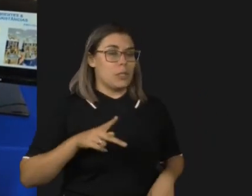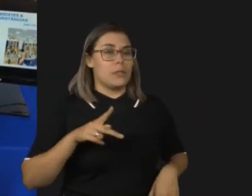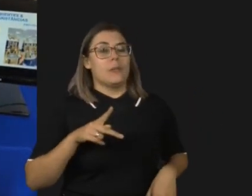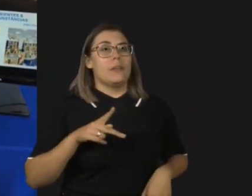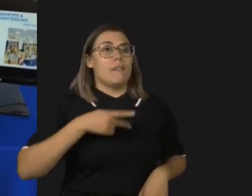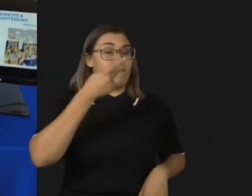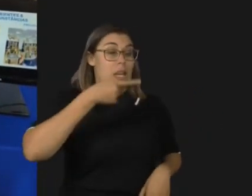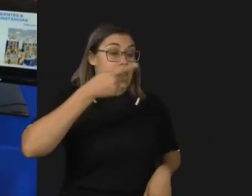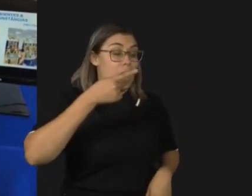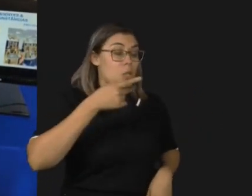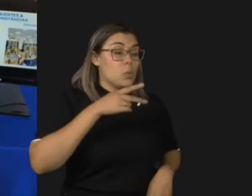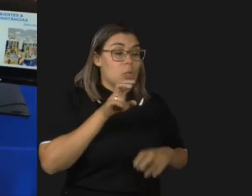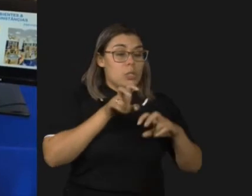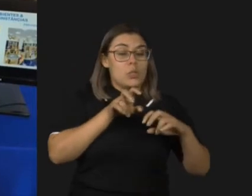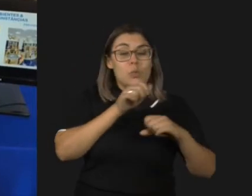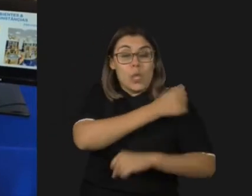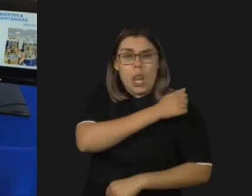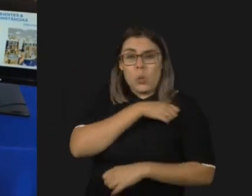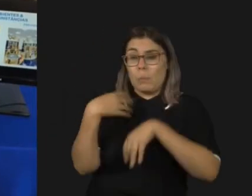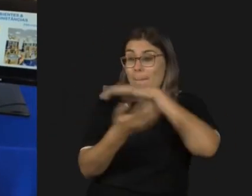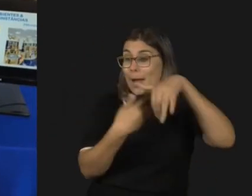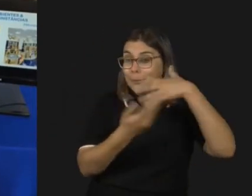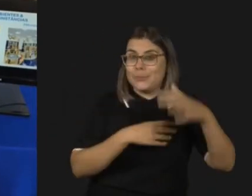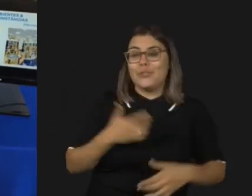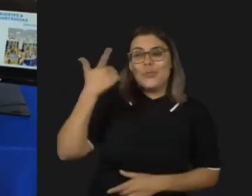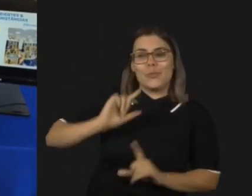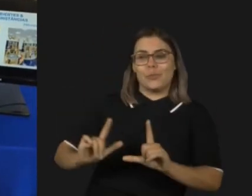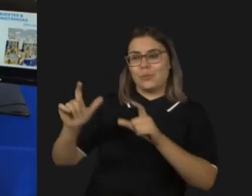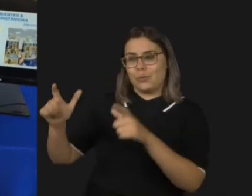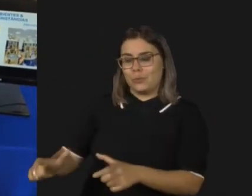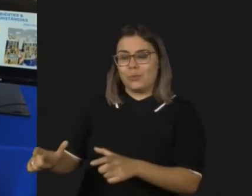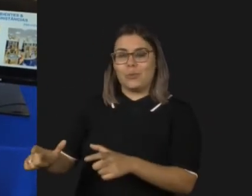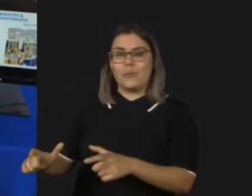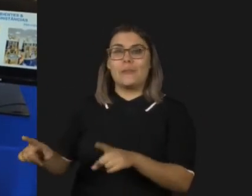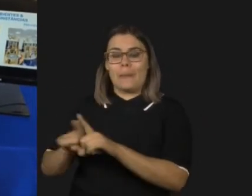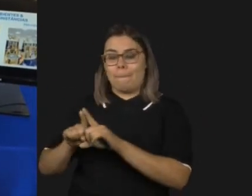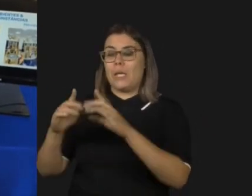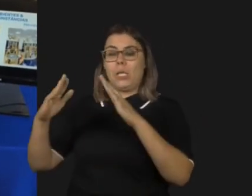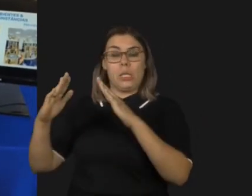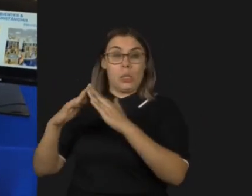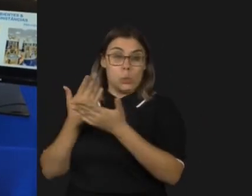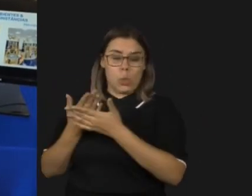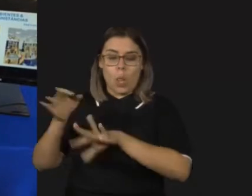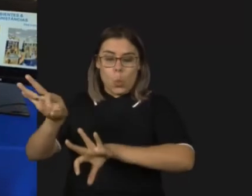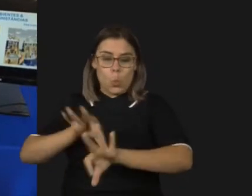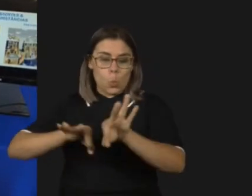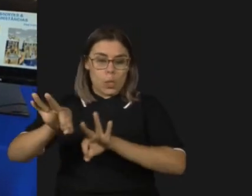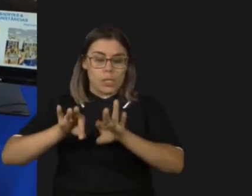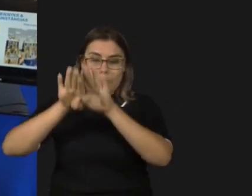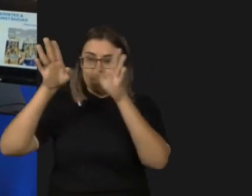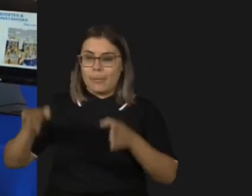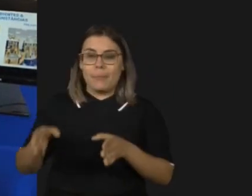amarrada. No segundo ambiente aqui, que eu separei, um ambiente escolar, organizado, uma biblioteca.